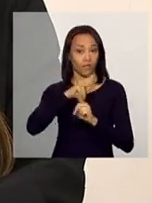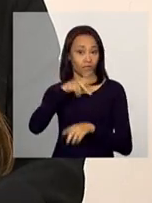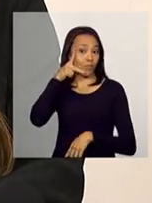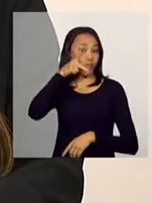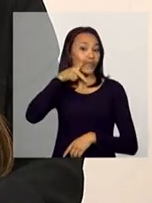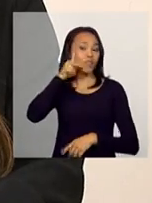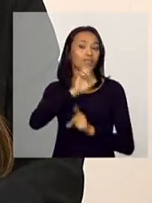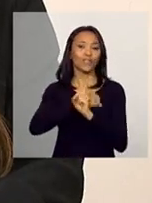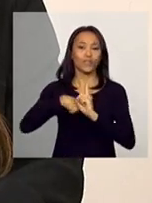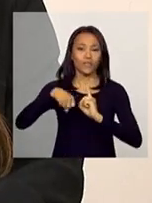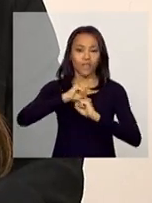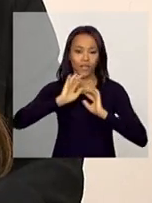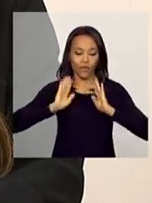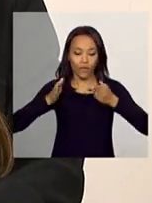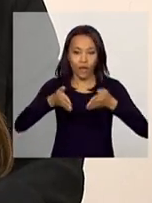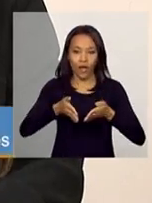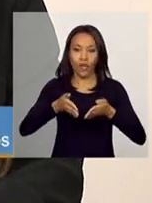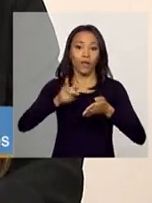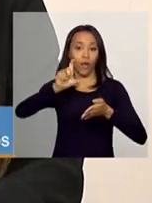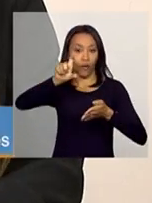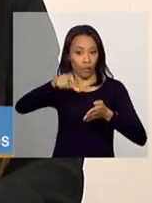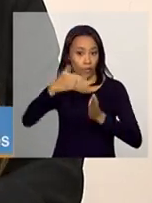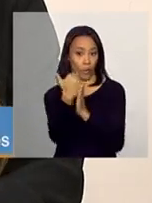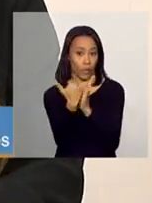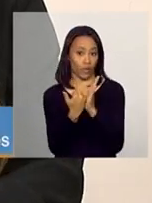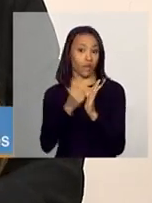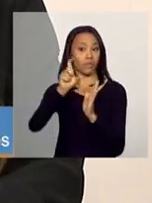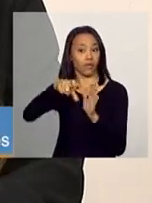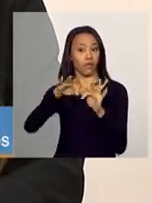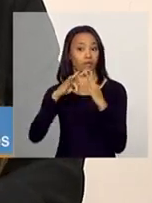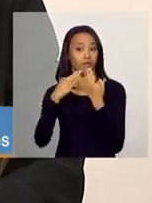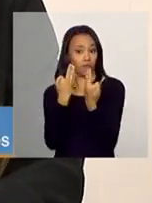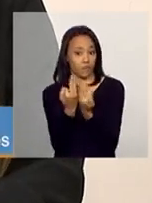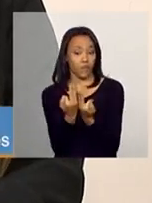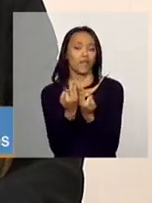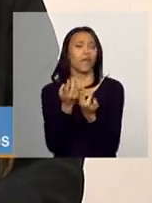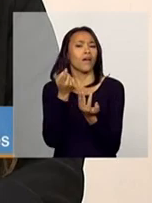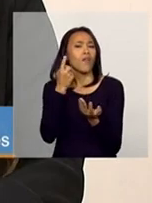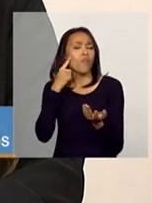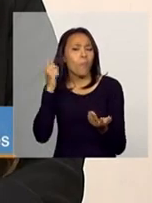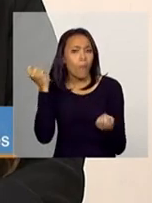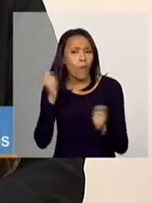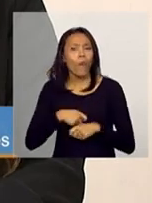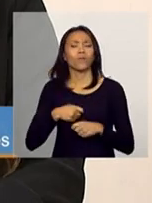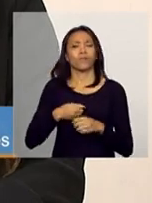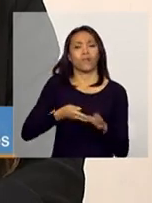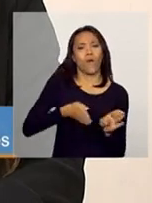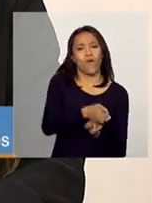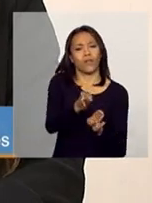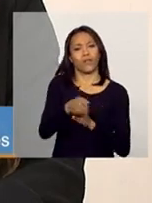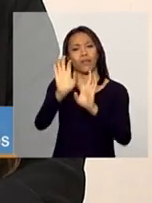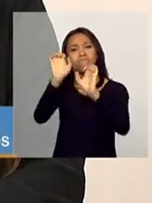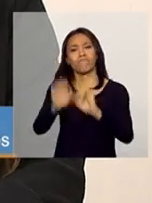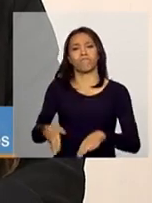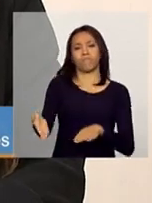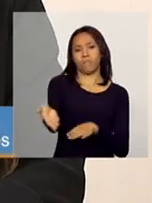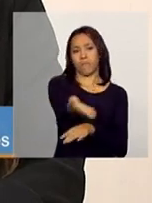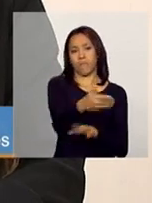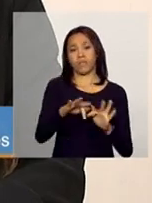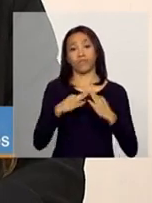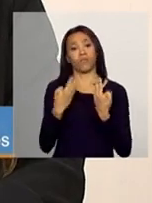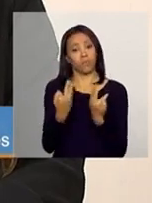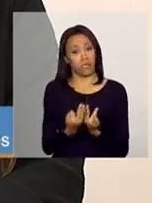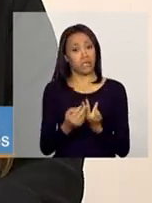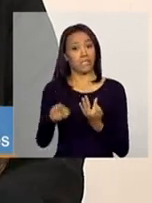relacionadas ao programa Bolsa Família se organizem para o melhor acompanhamento dessas famílias em situação de descumprimento de